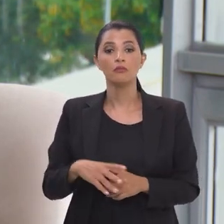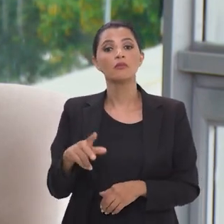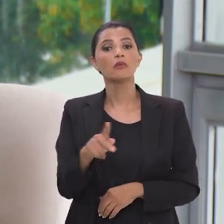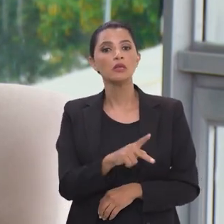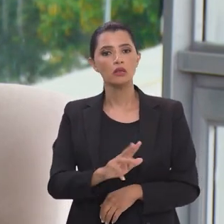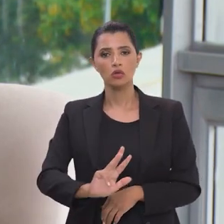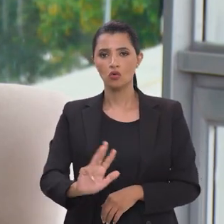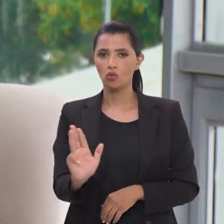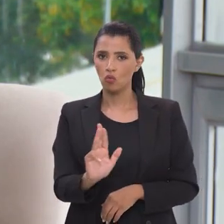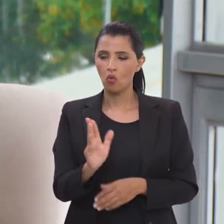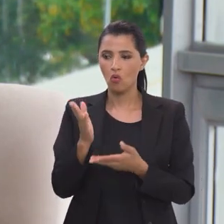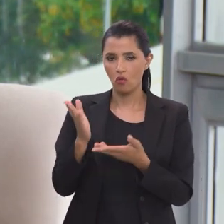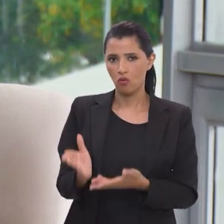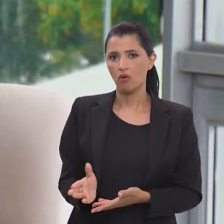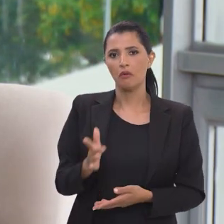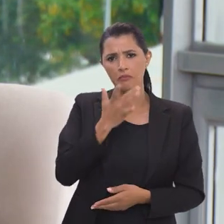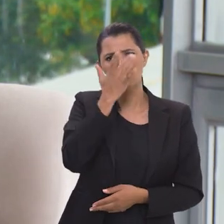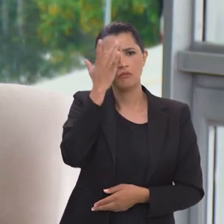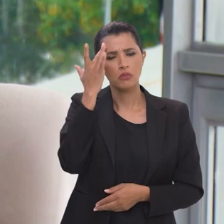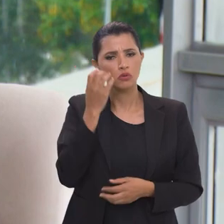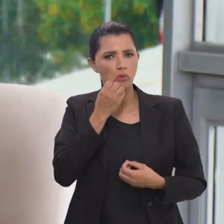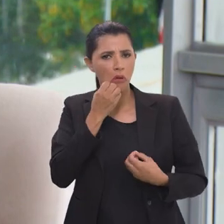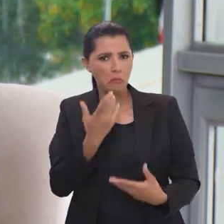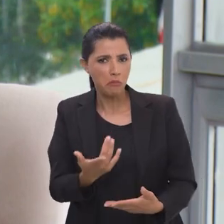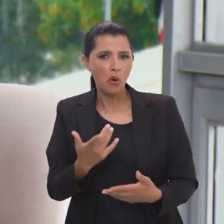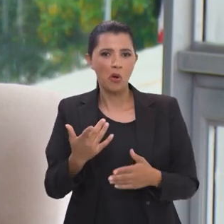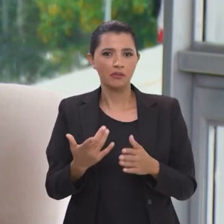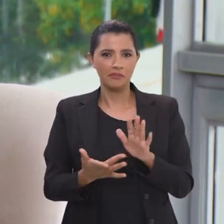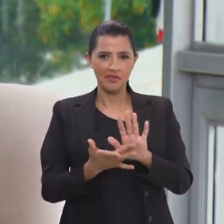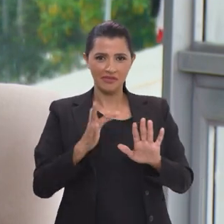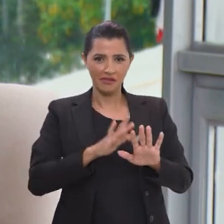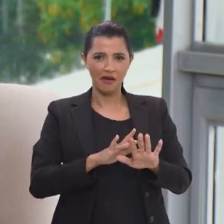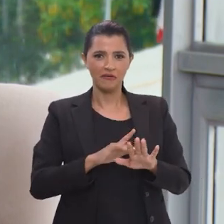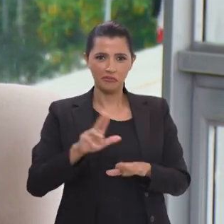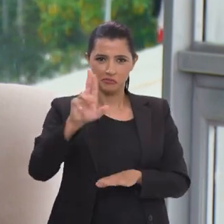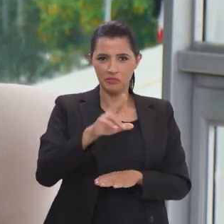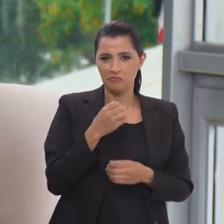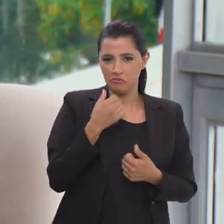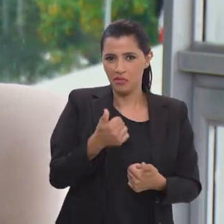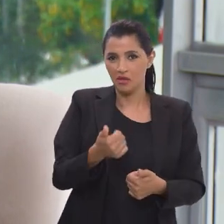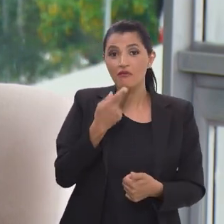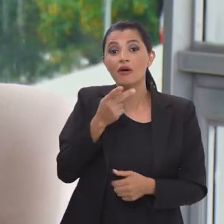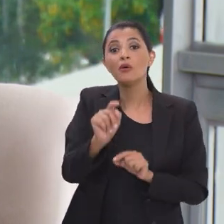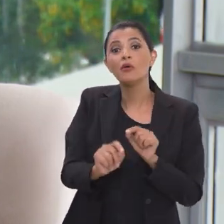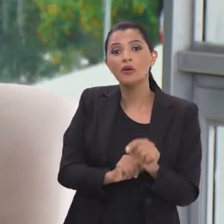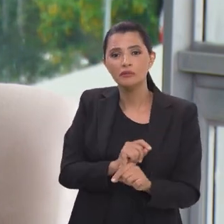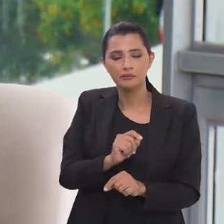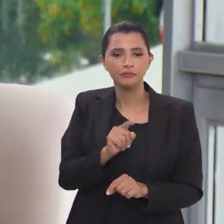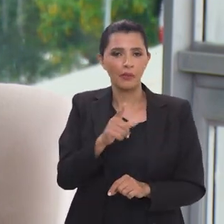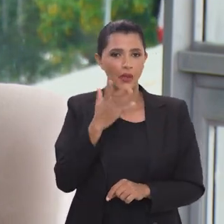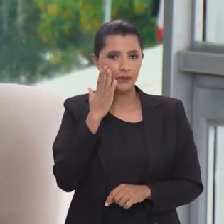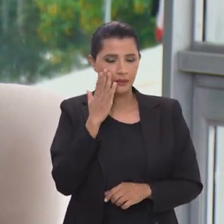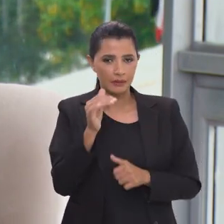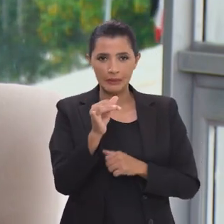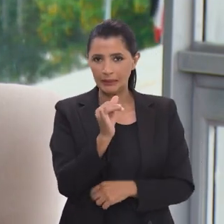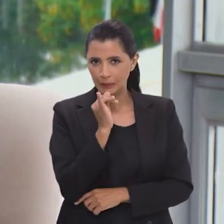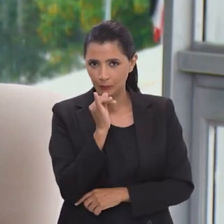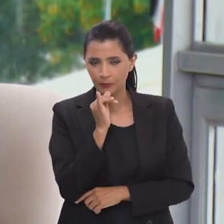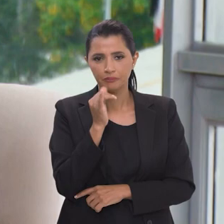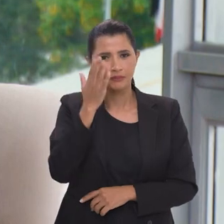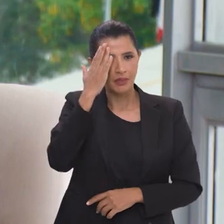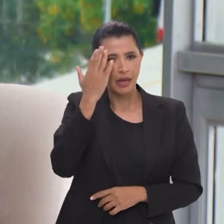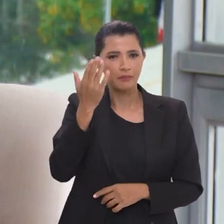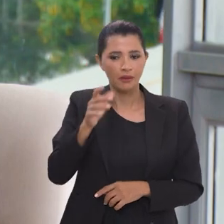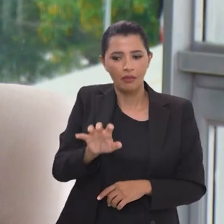O presidente Lula, ele é uma pessoa muito boa com essas metáforas dele e ele diz assim, sabe quando tu liga um